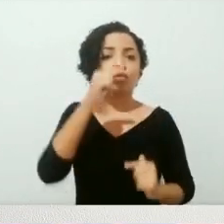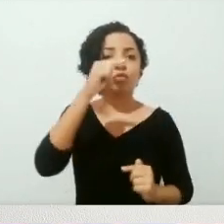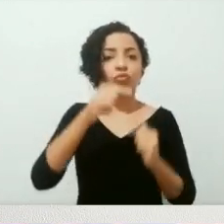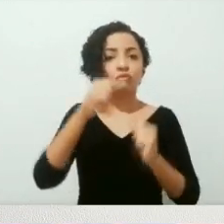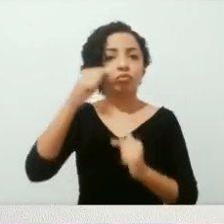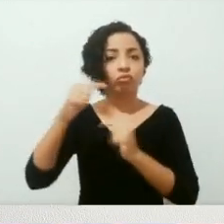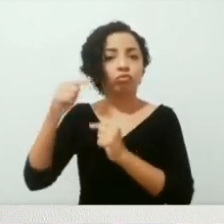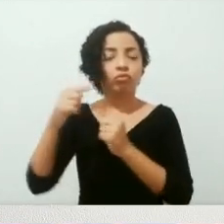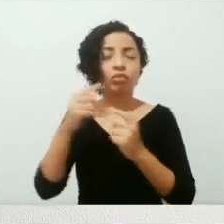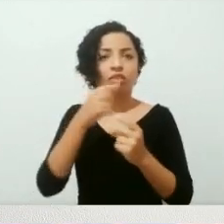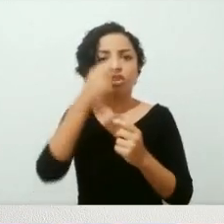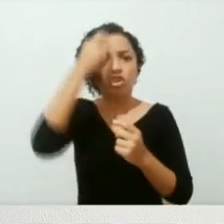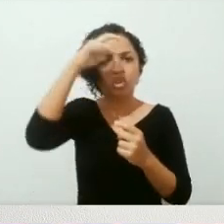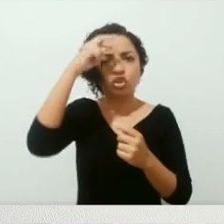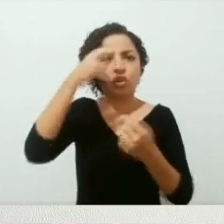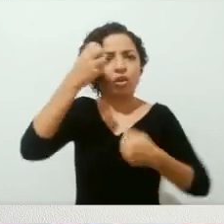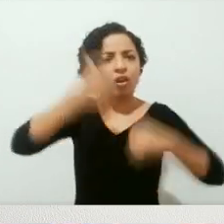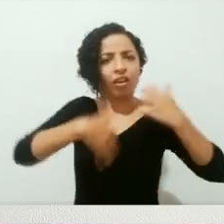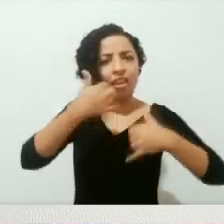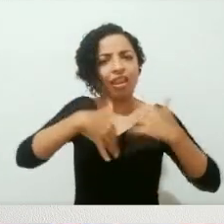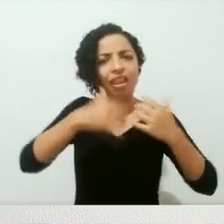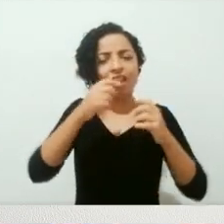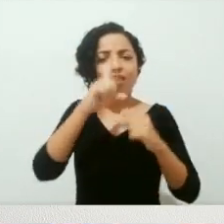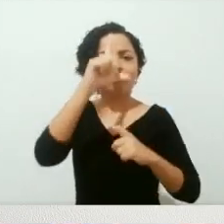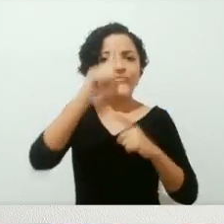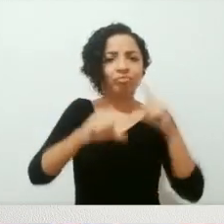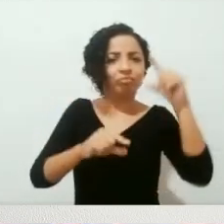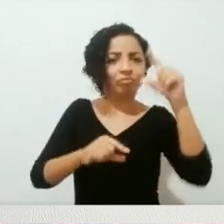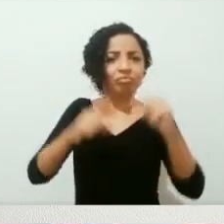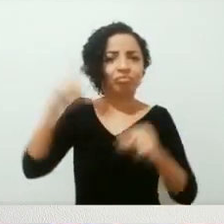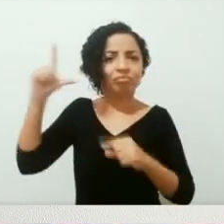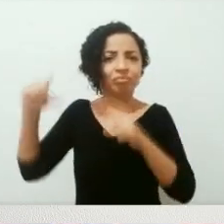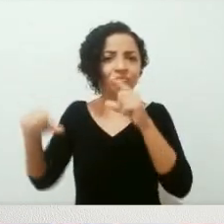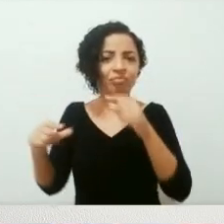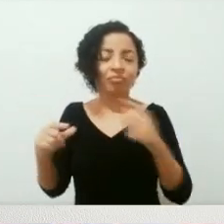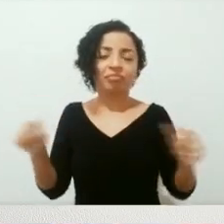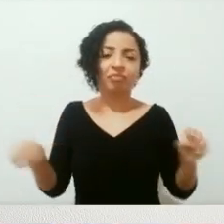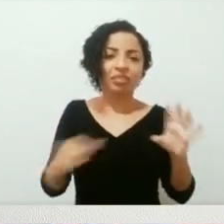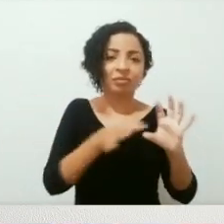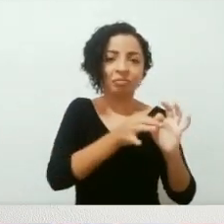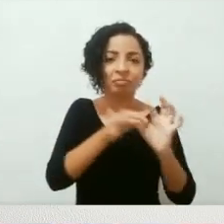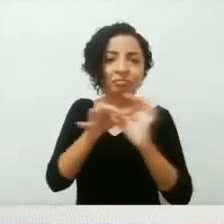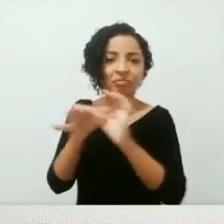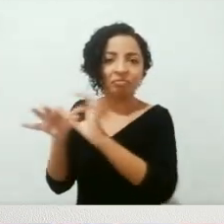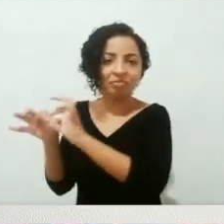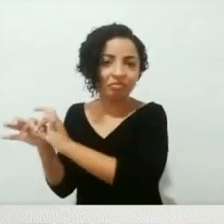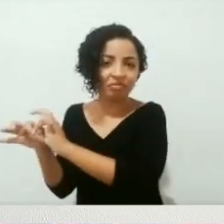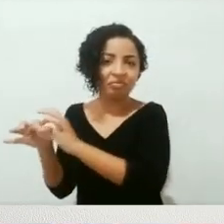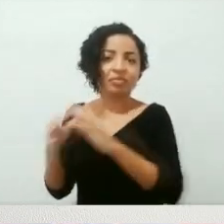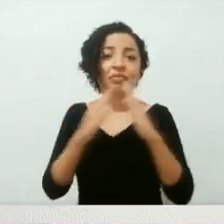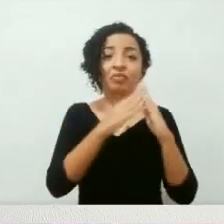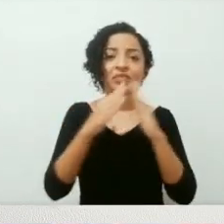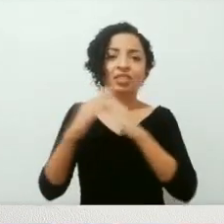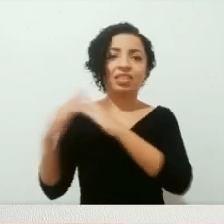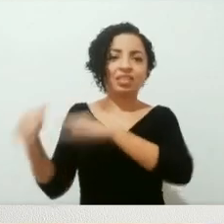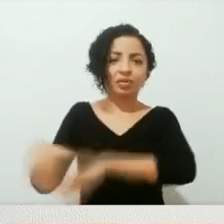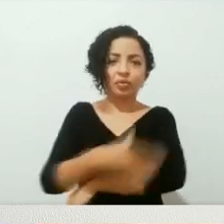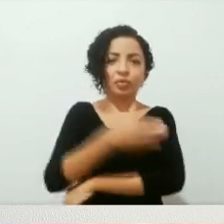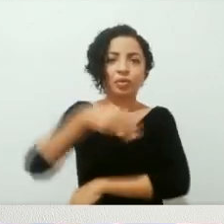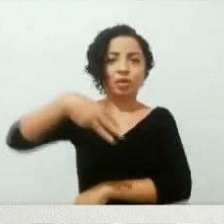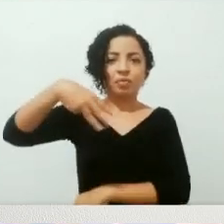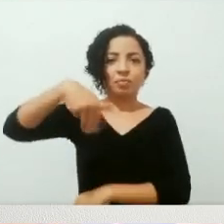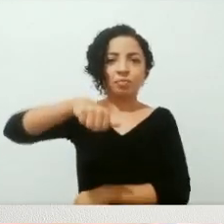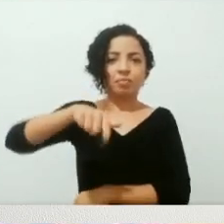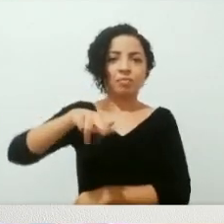esperança contando sua experiência de vida através desse cenário que é a vizinhança da Rua Mango. Como, por exemplo,